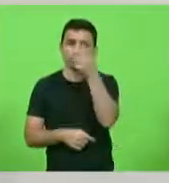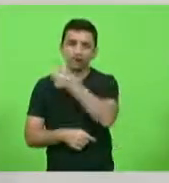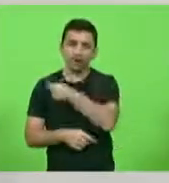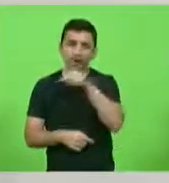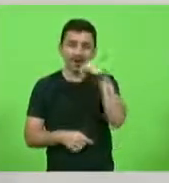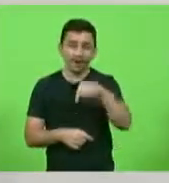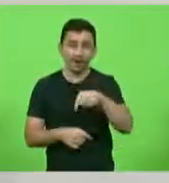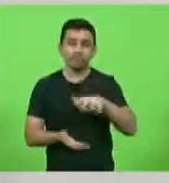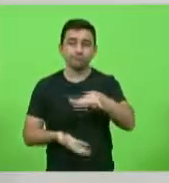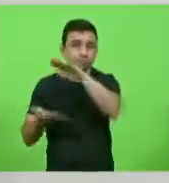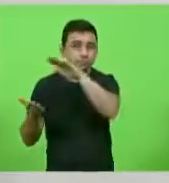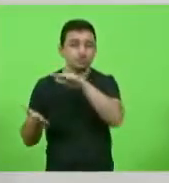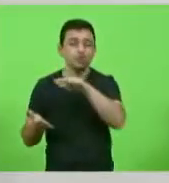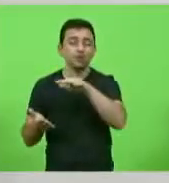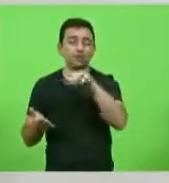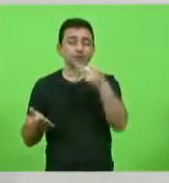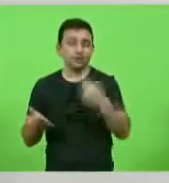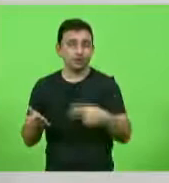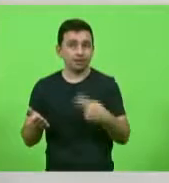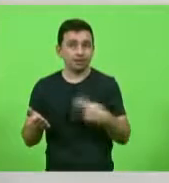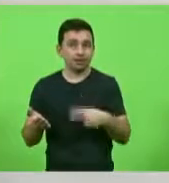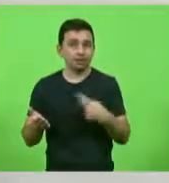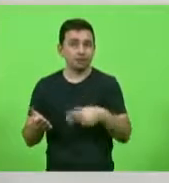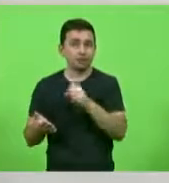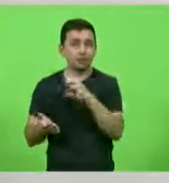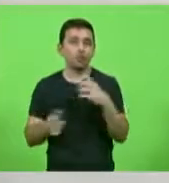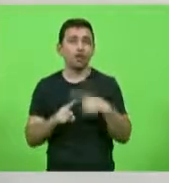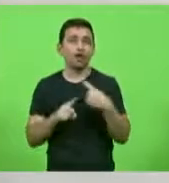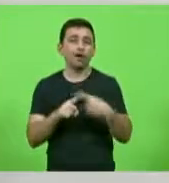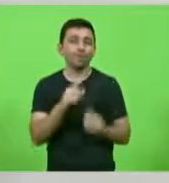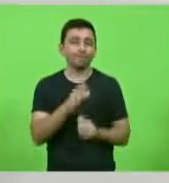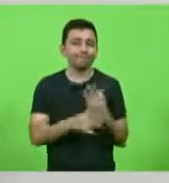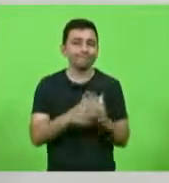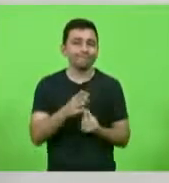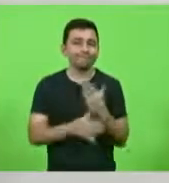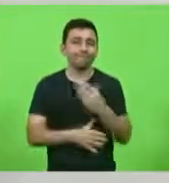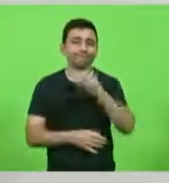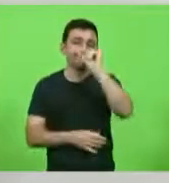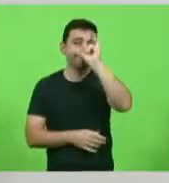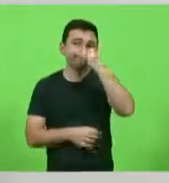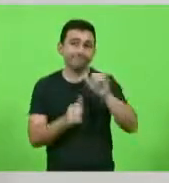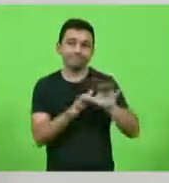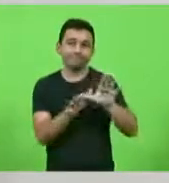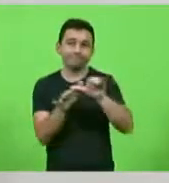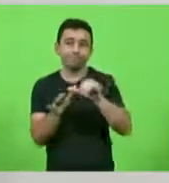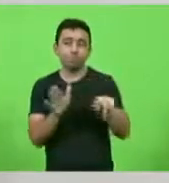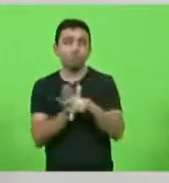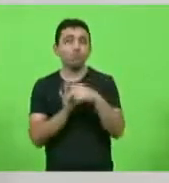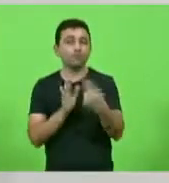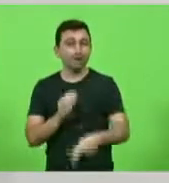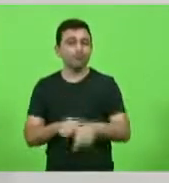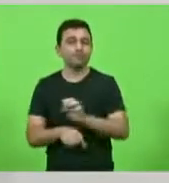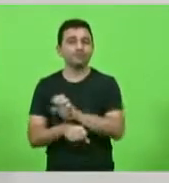Catarina graças a produção de suínos e aves no nosso estado